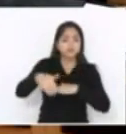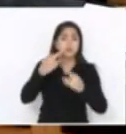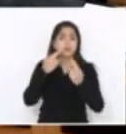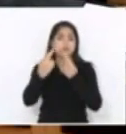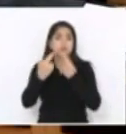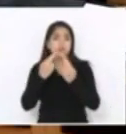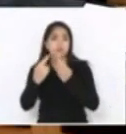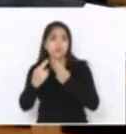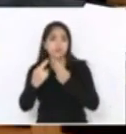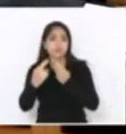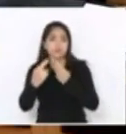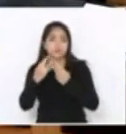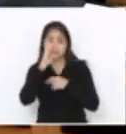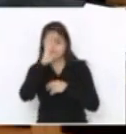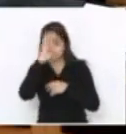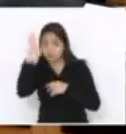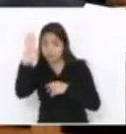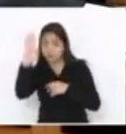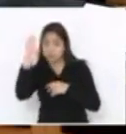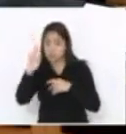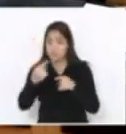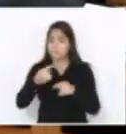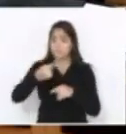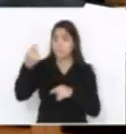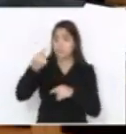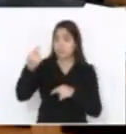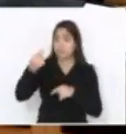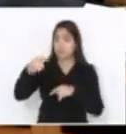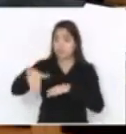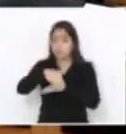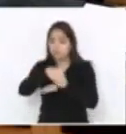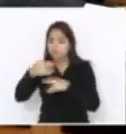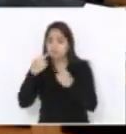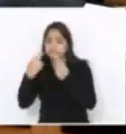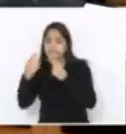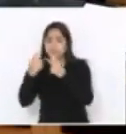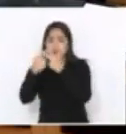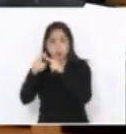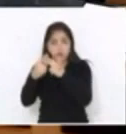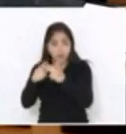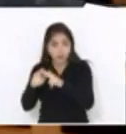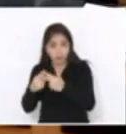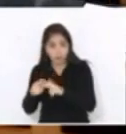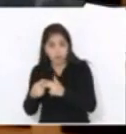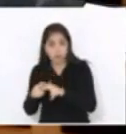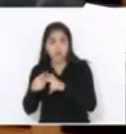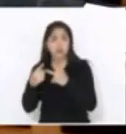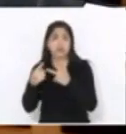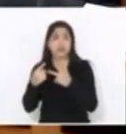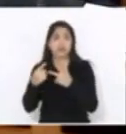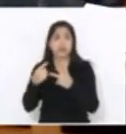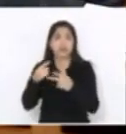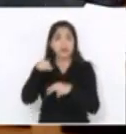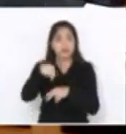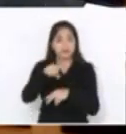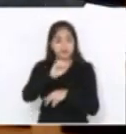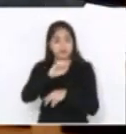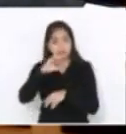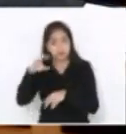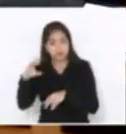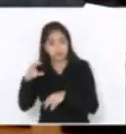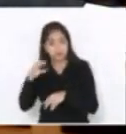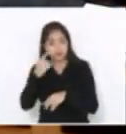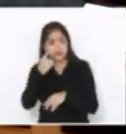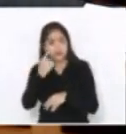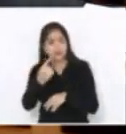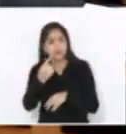Bom, vamos primeiro recuperar essas rodovias que estão aí. Olha, as rodovias de Sra. Catarina, eu vejo